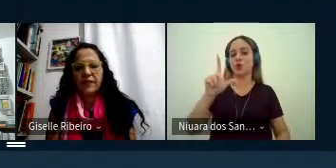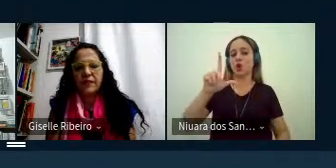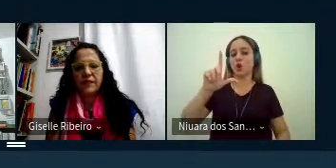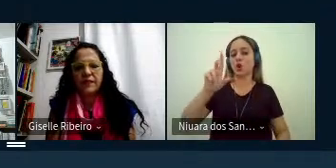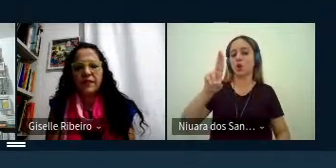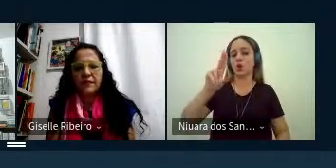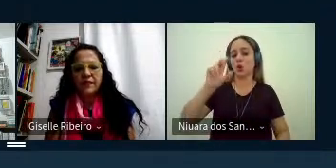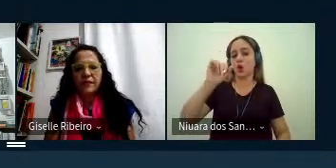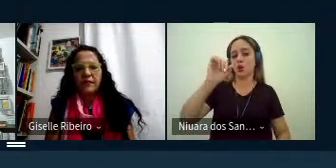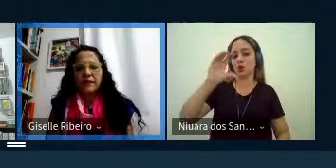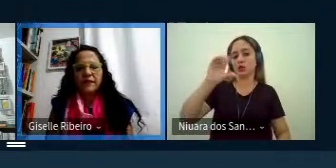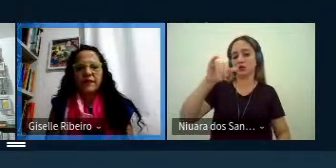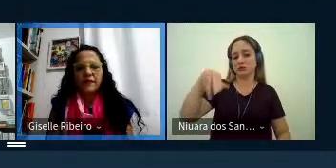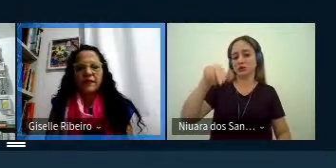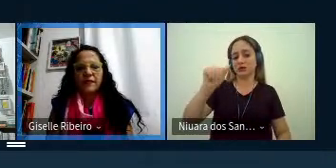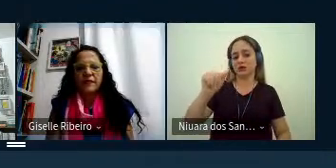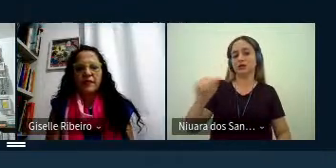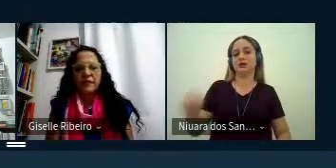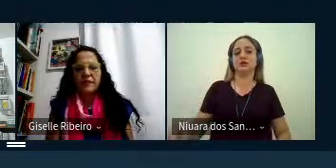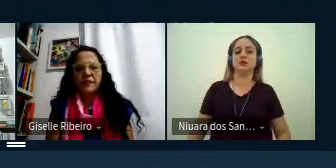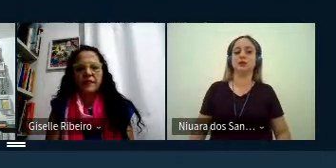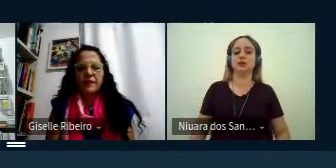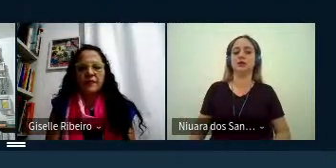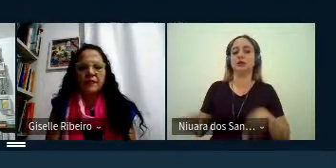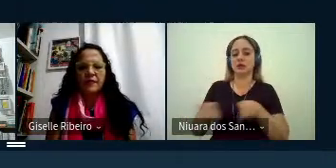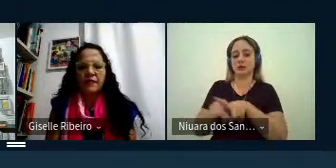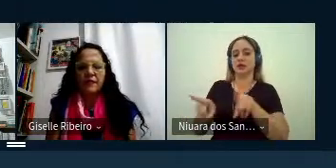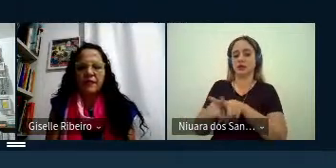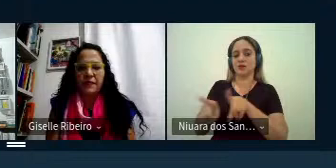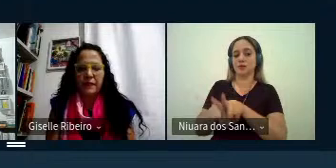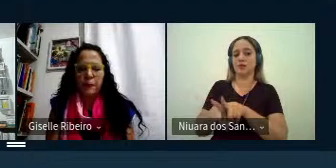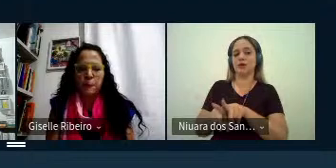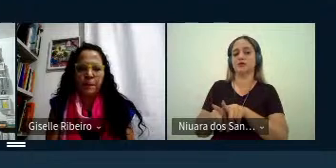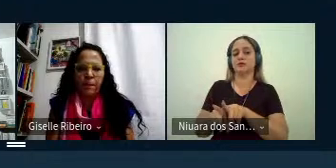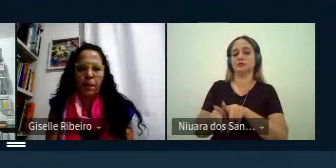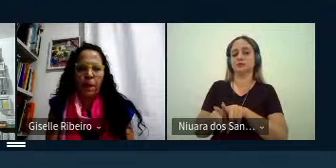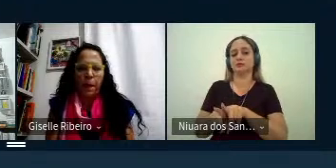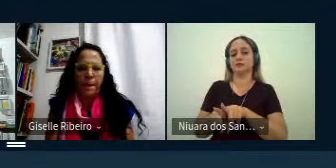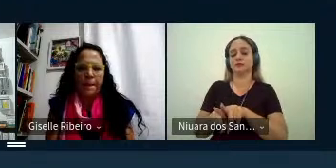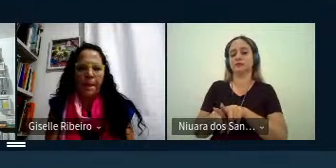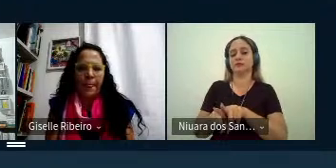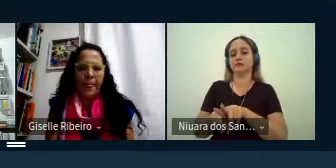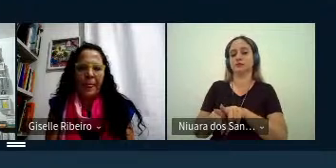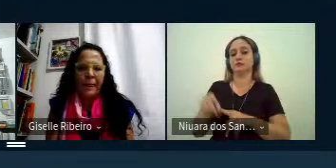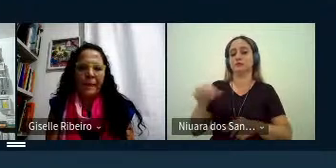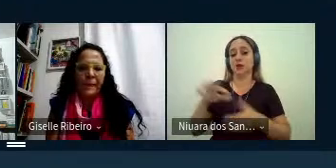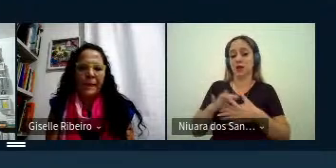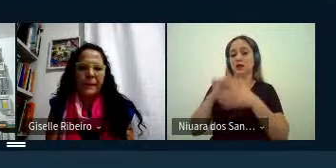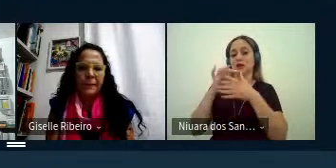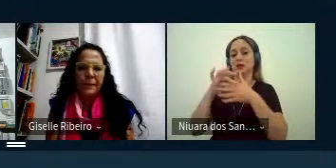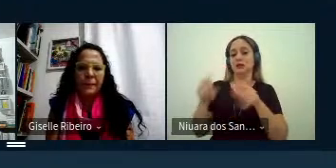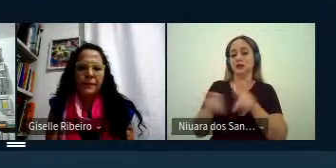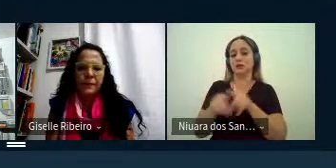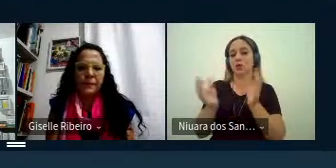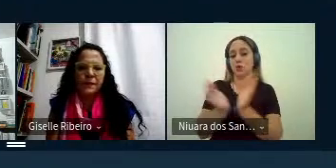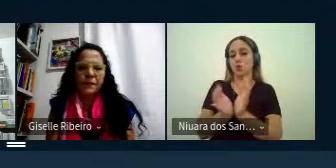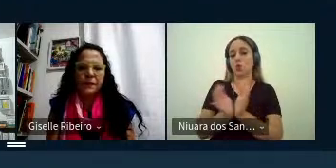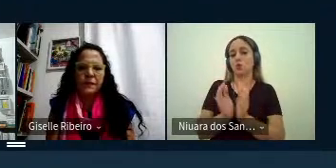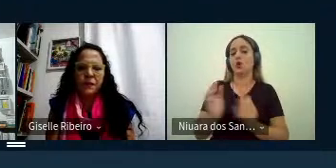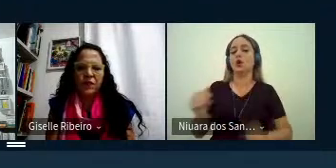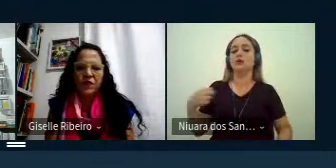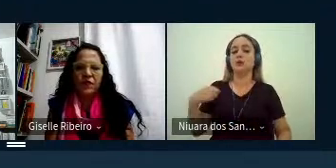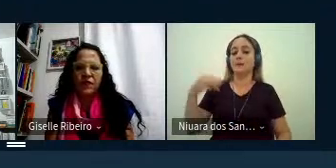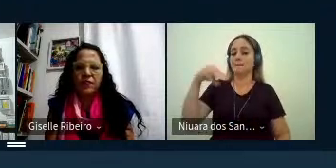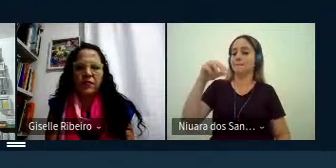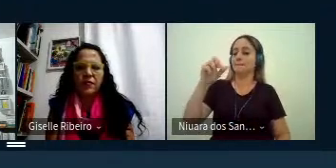Pichuac né que ela e com a professora e e a e a líder também do grupo Tralink é a professora